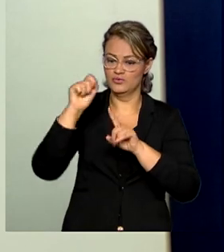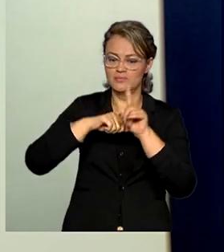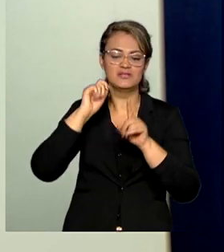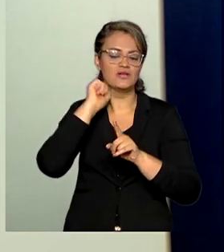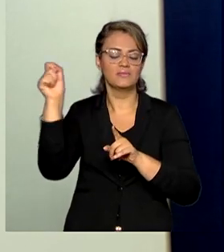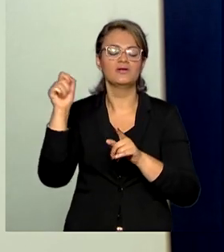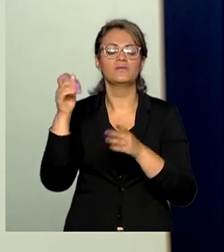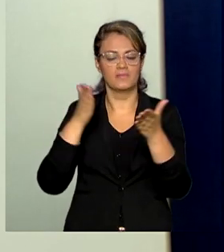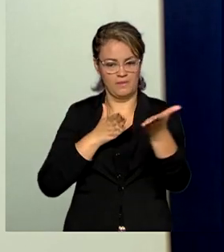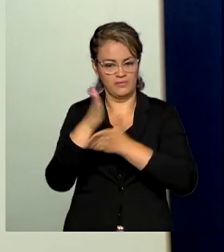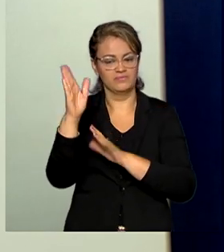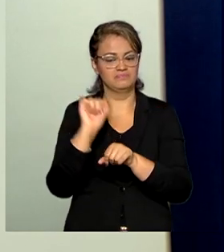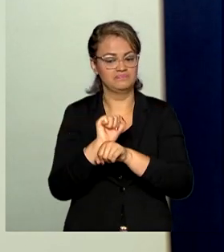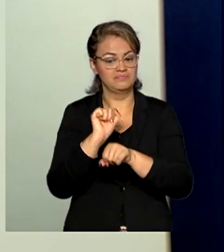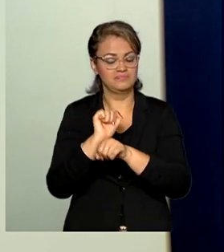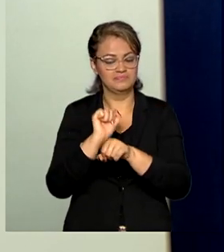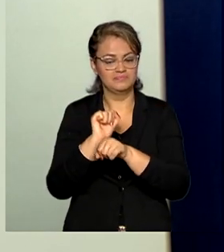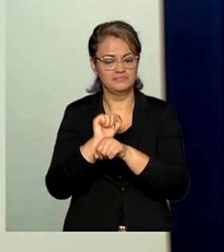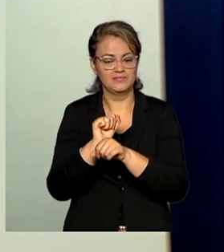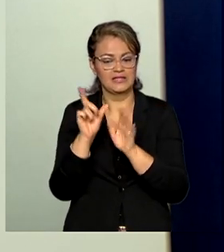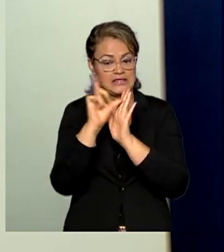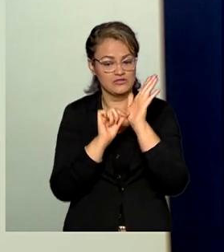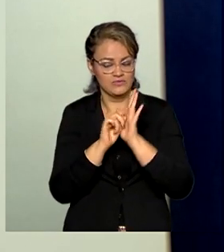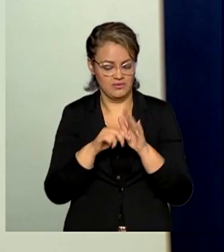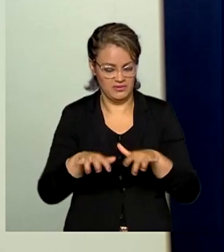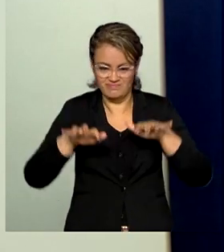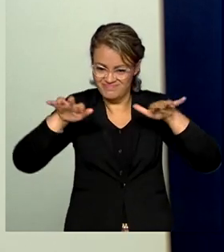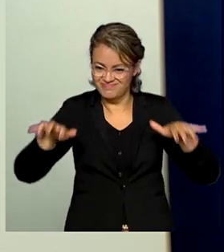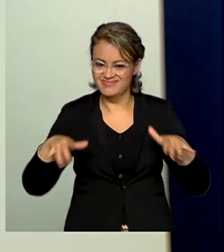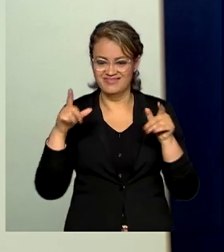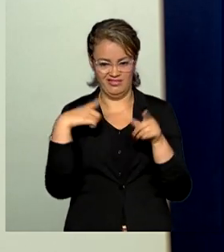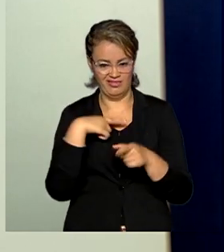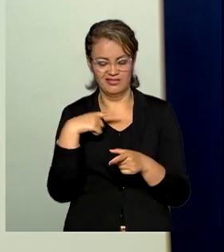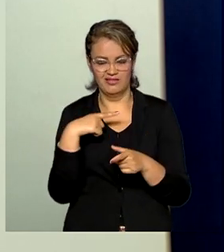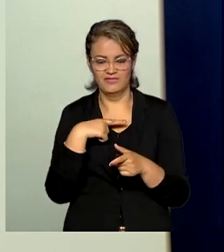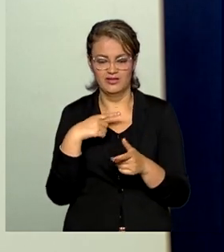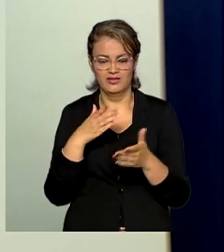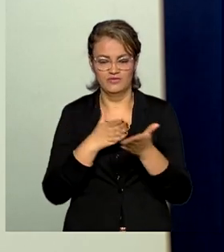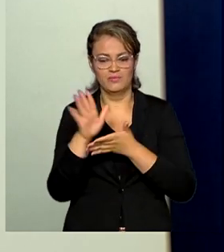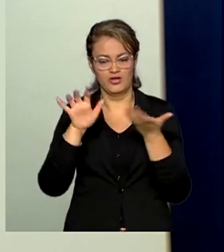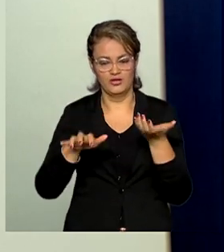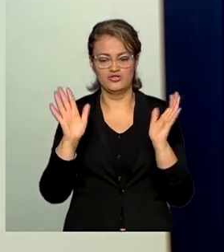sancionar esse orçamento negociado e aprovado no Congresso.